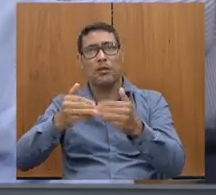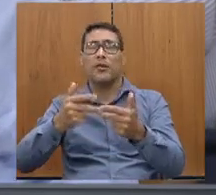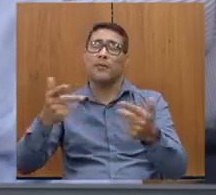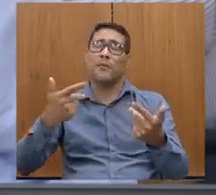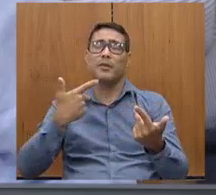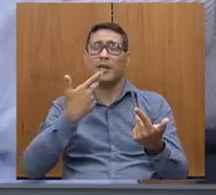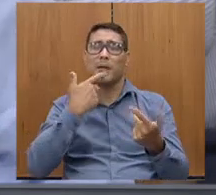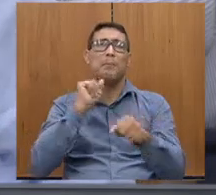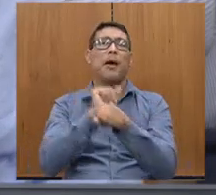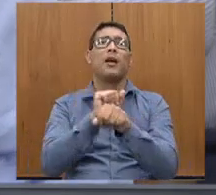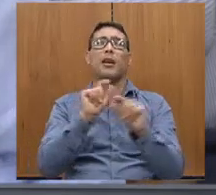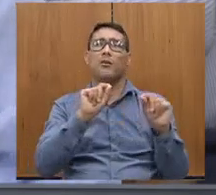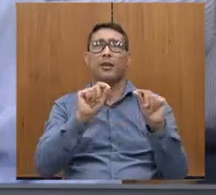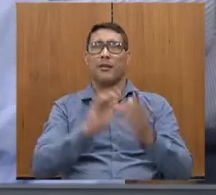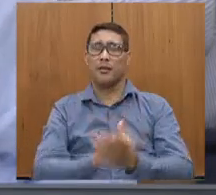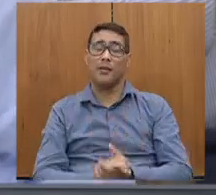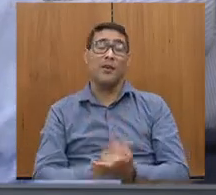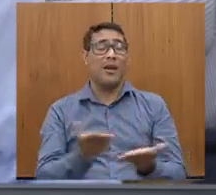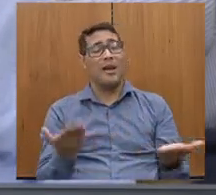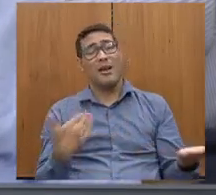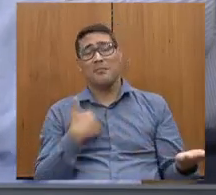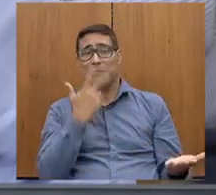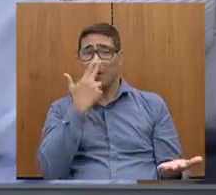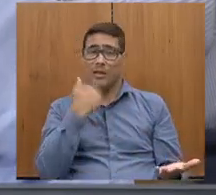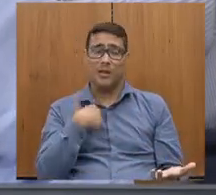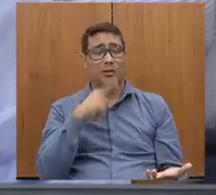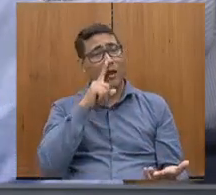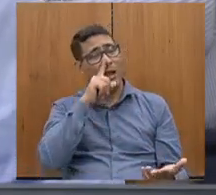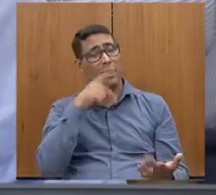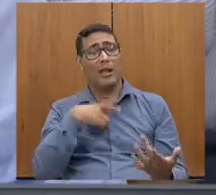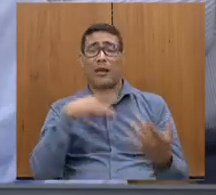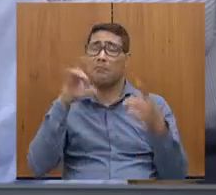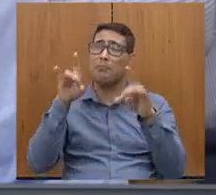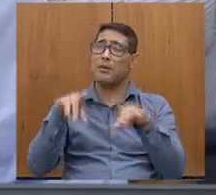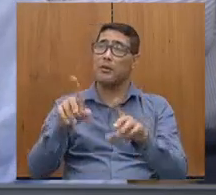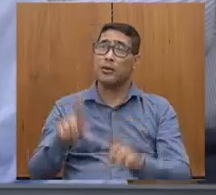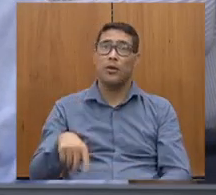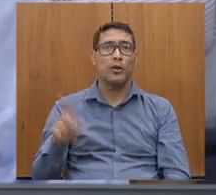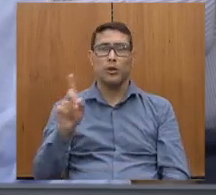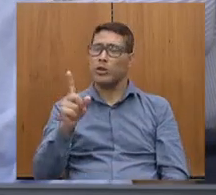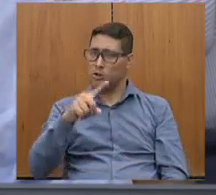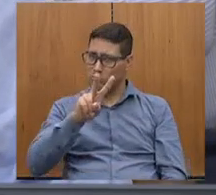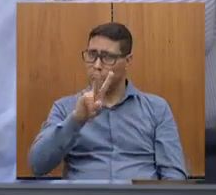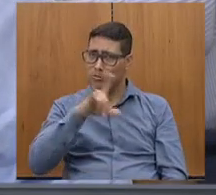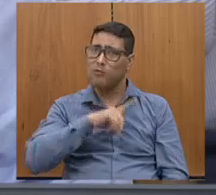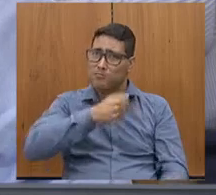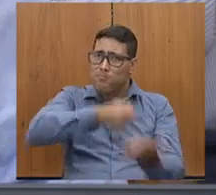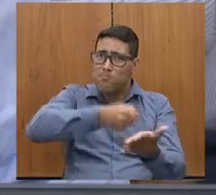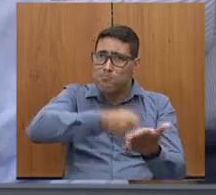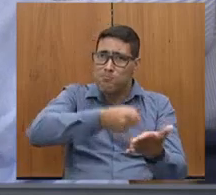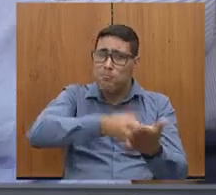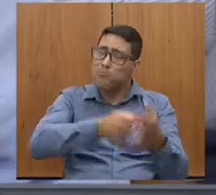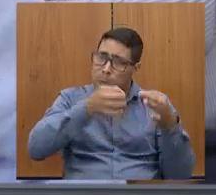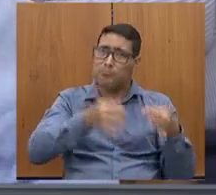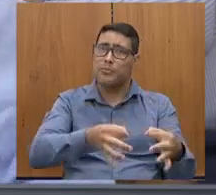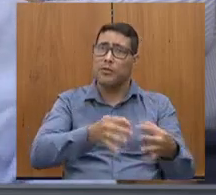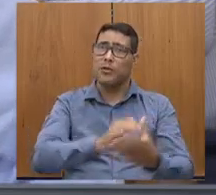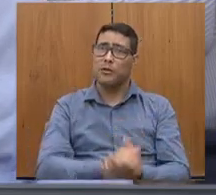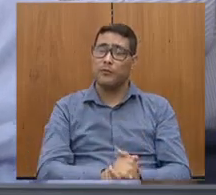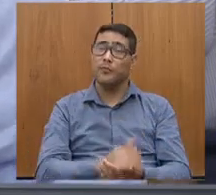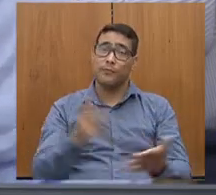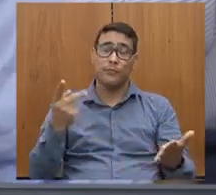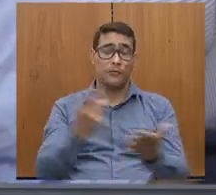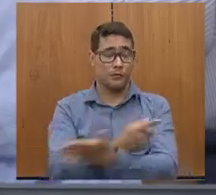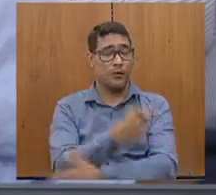do não é tão grave, o cara abandonou a obra, não. É descer o ferro mesmo. A gente já aconteceu isso lá em Pintop de